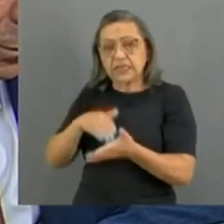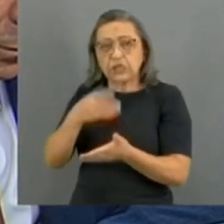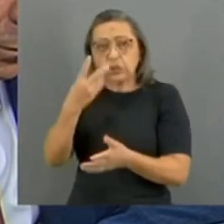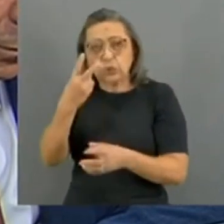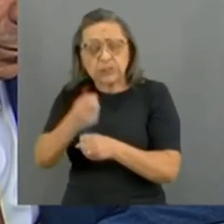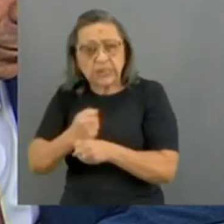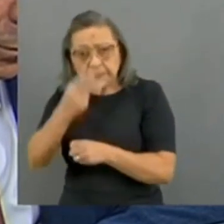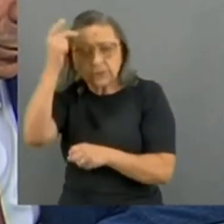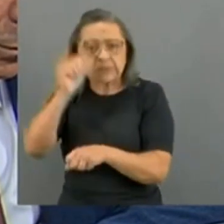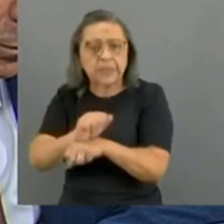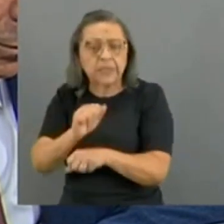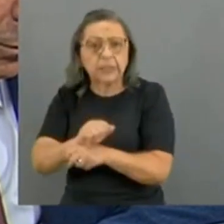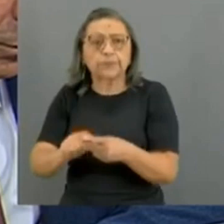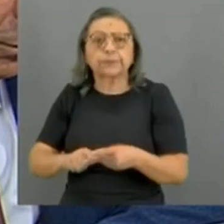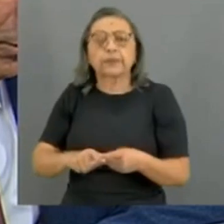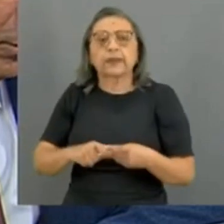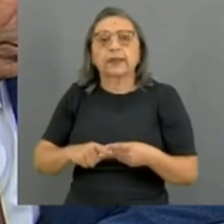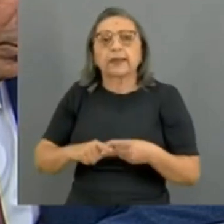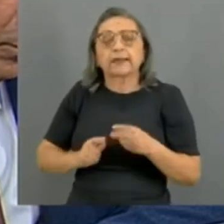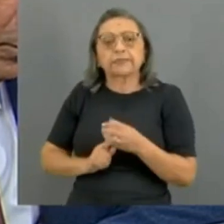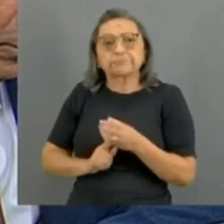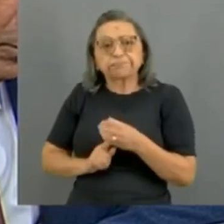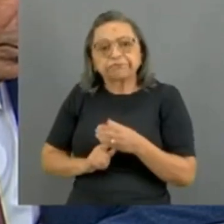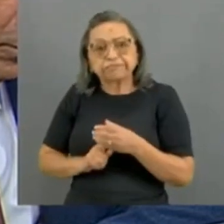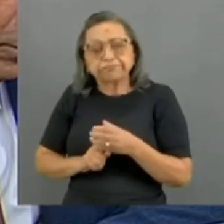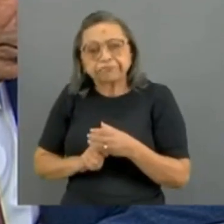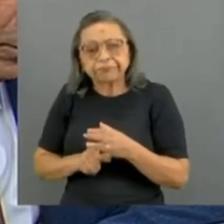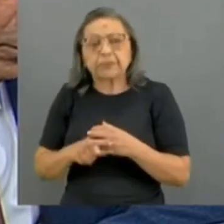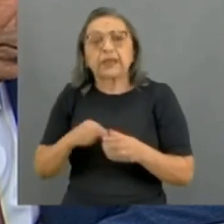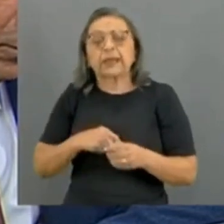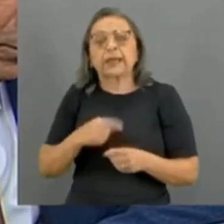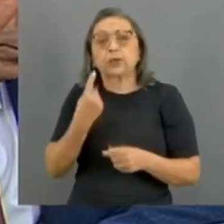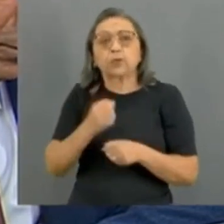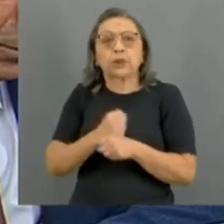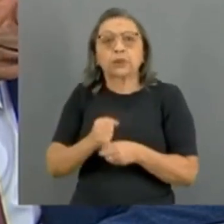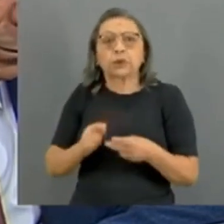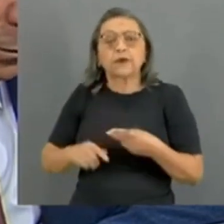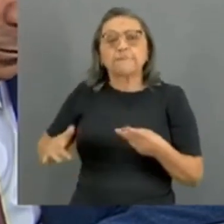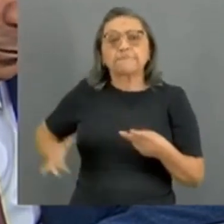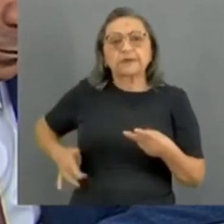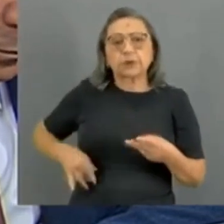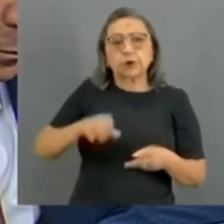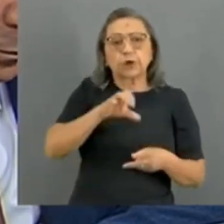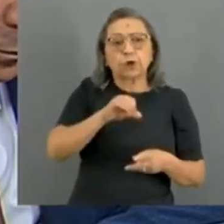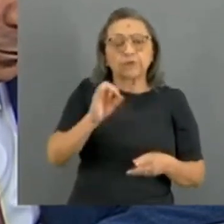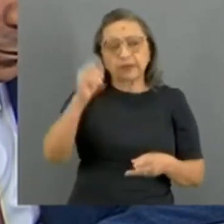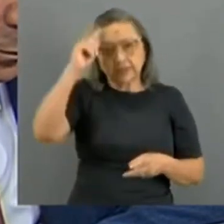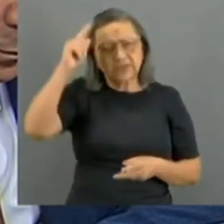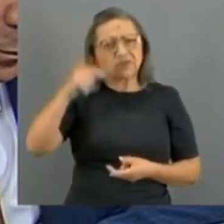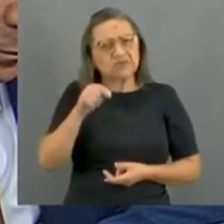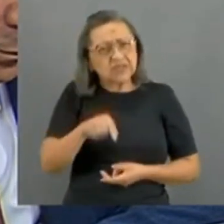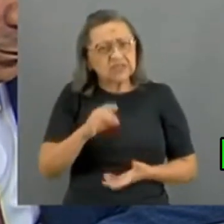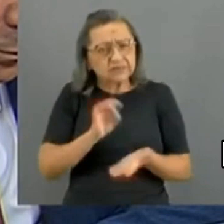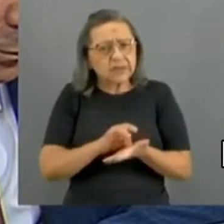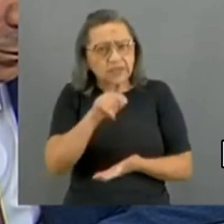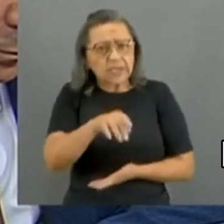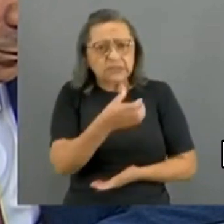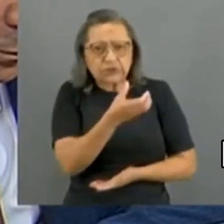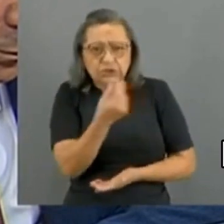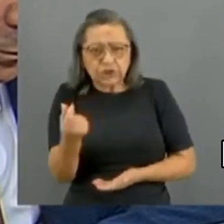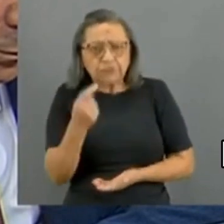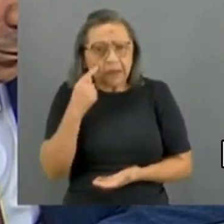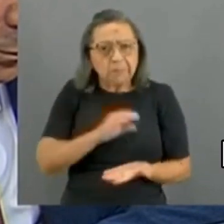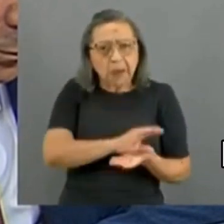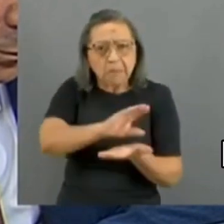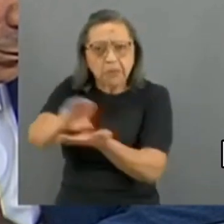hérnia de um a dois anos, e vesícula 90 dias. Então, se é 600 milhões, realmente vai chegar na prática, e a gente vai